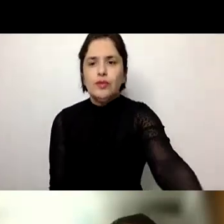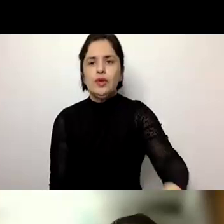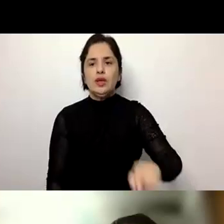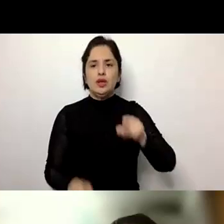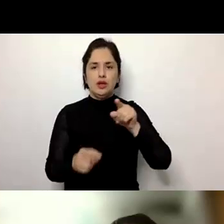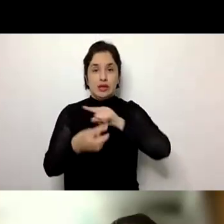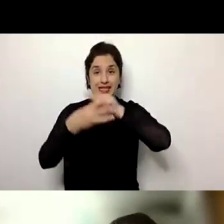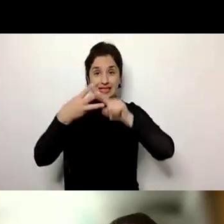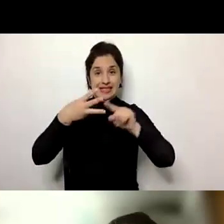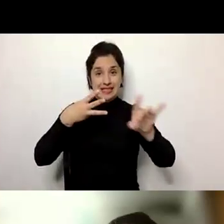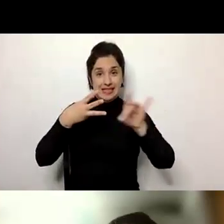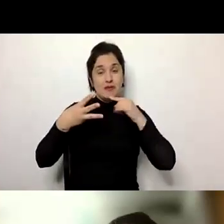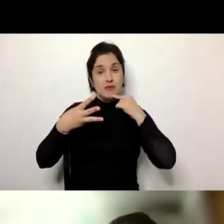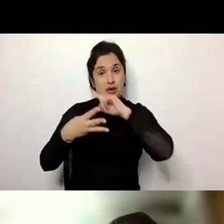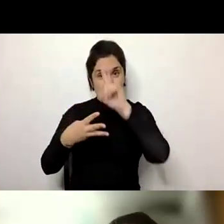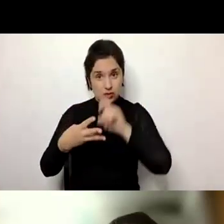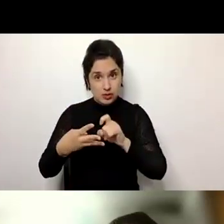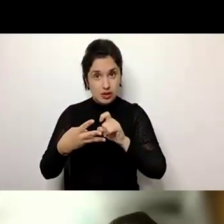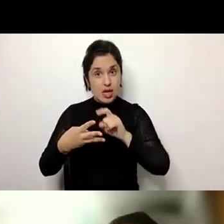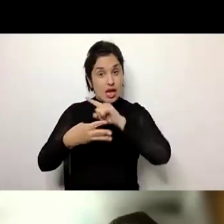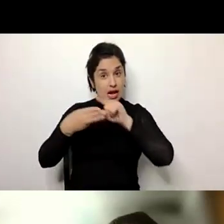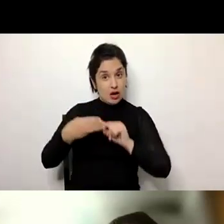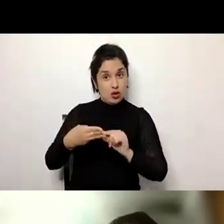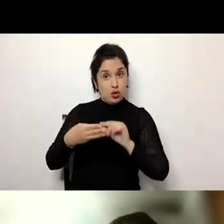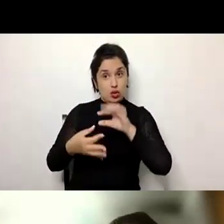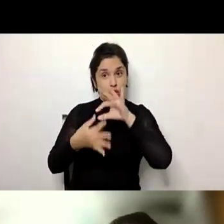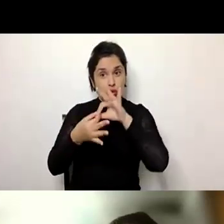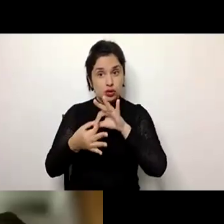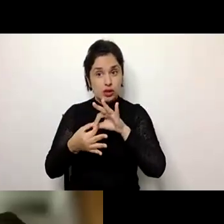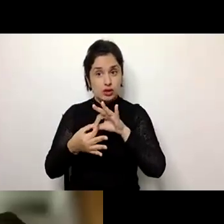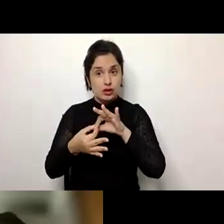três perguntas pra você. vou fazer as três juntas. E o que nos